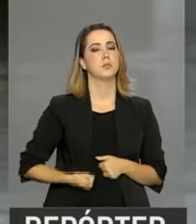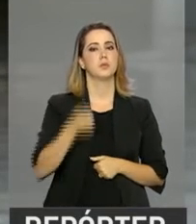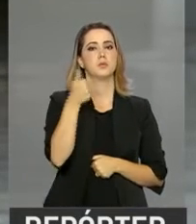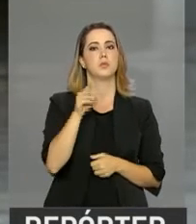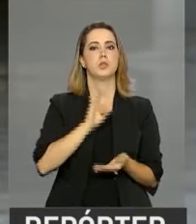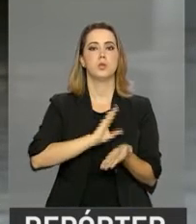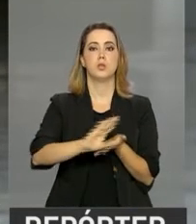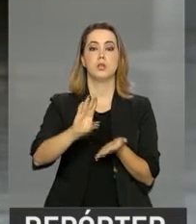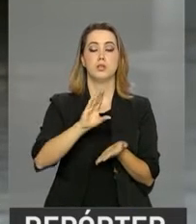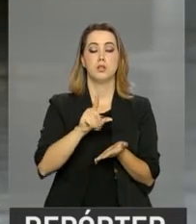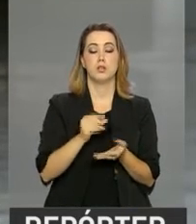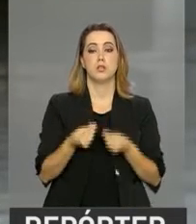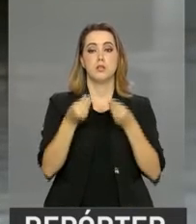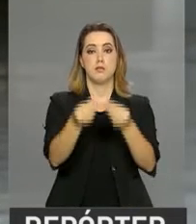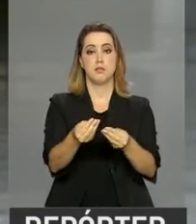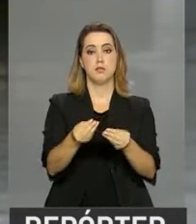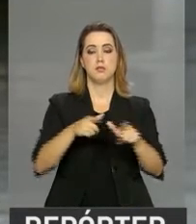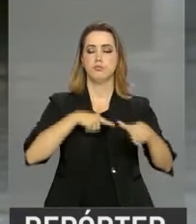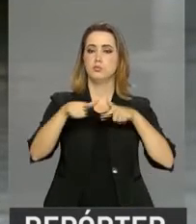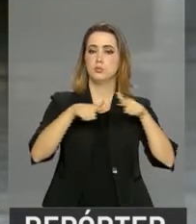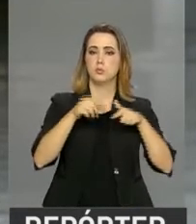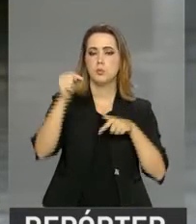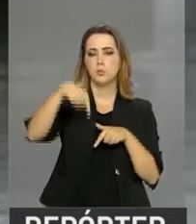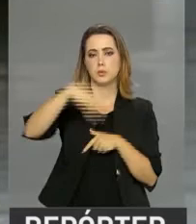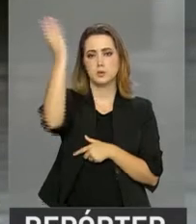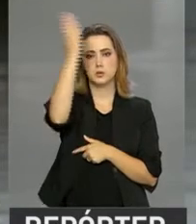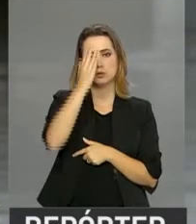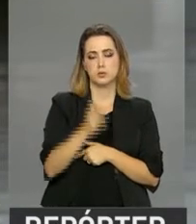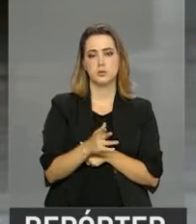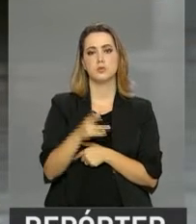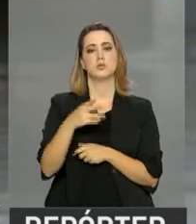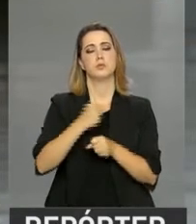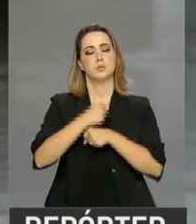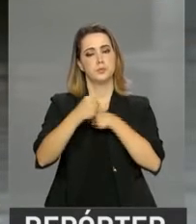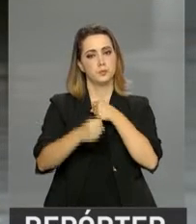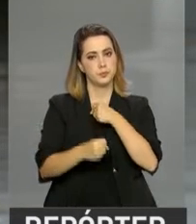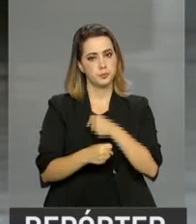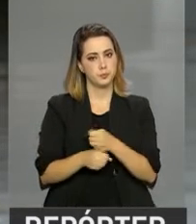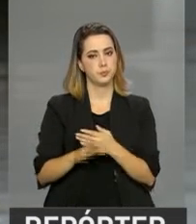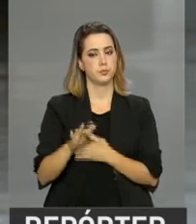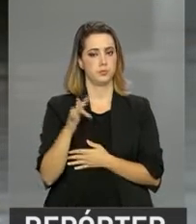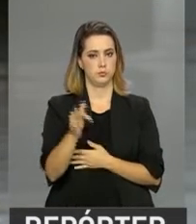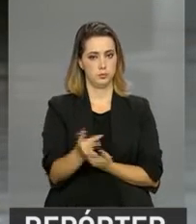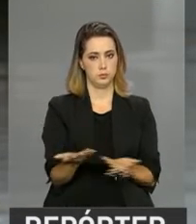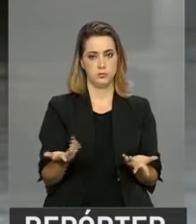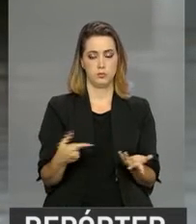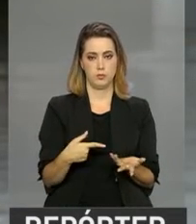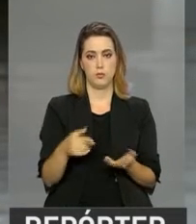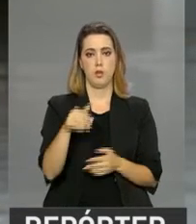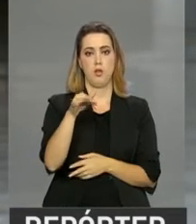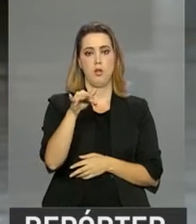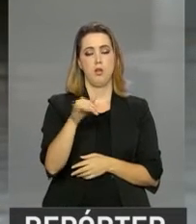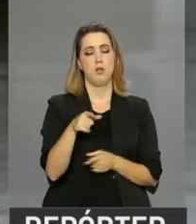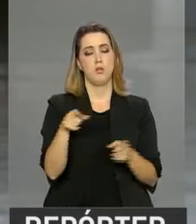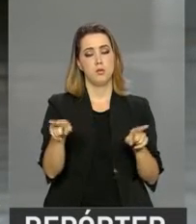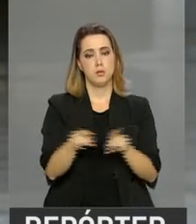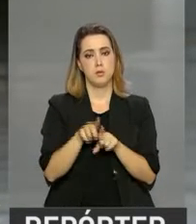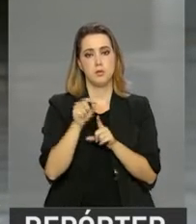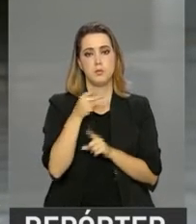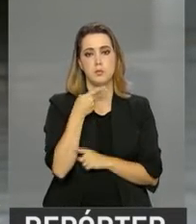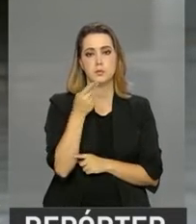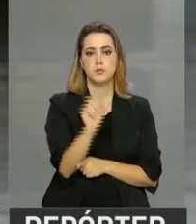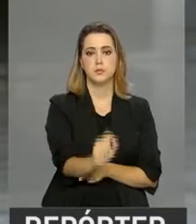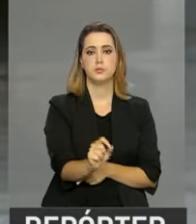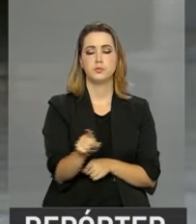empregos sejam gerados no Brasil em 2017. Neste relatório, Fundo Monetário Internacional